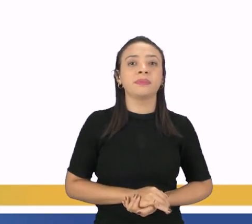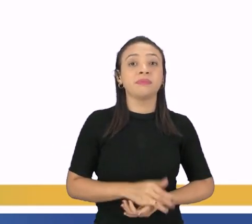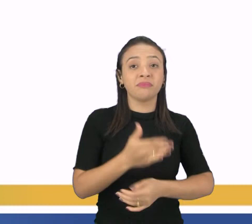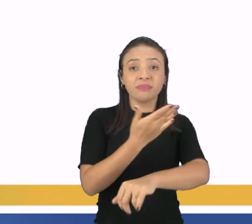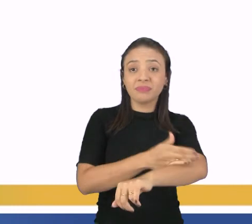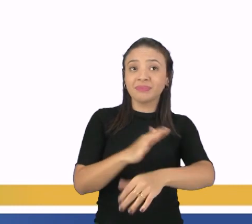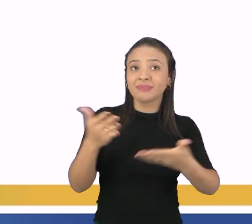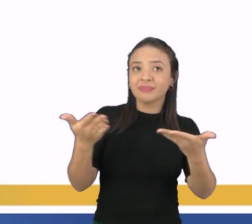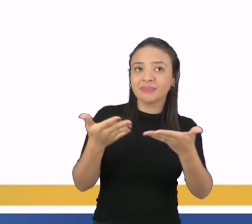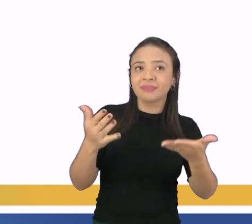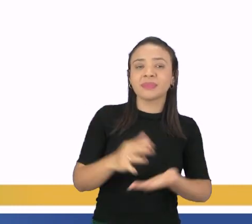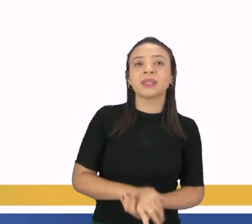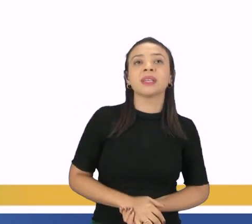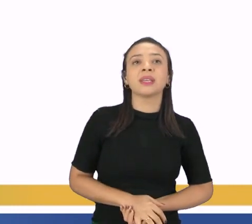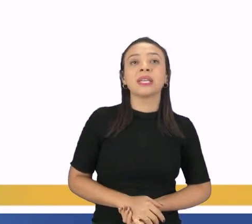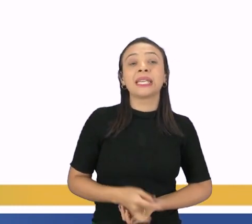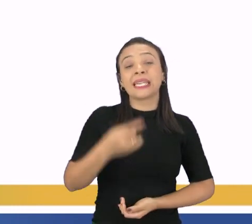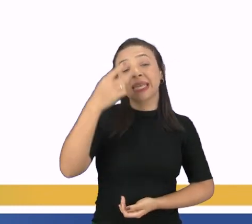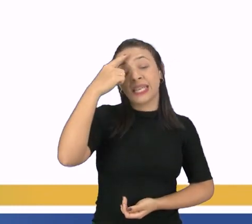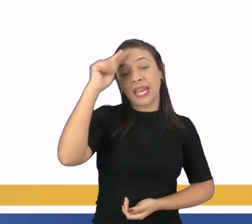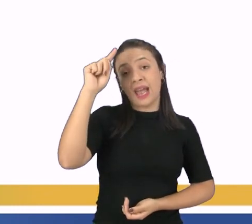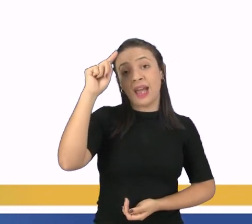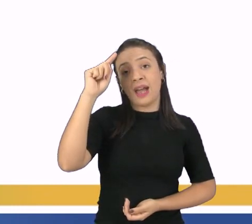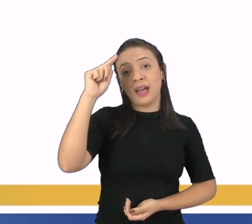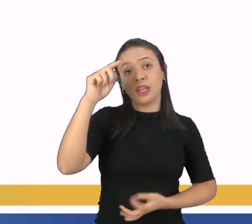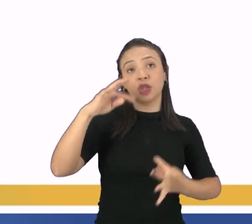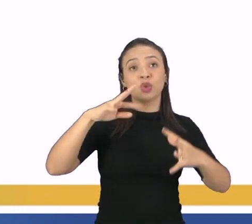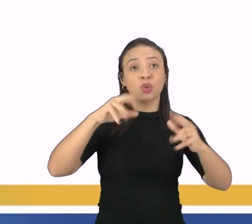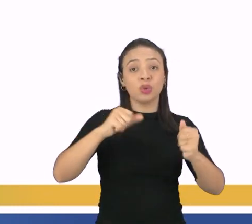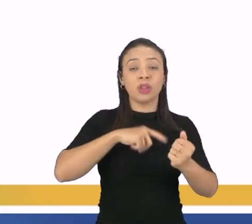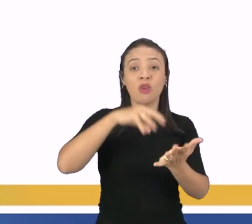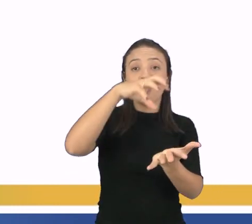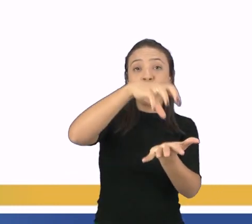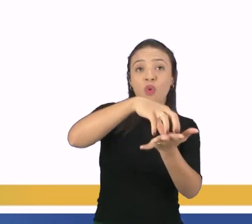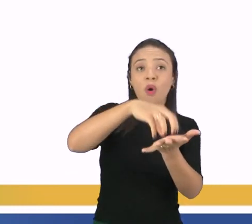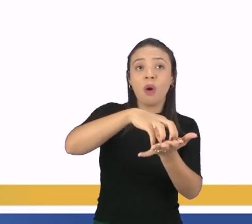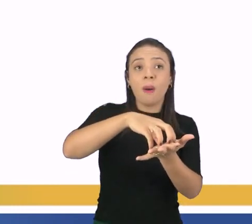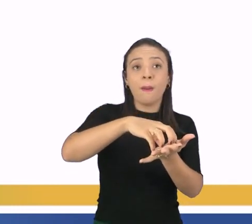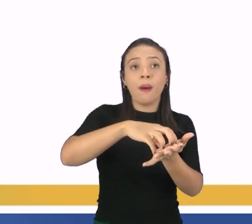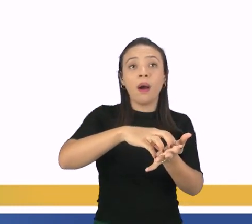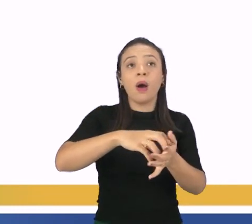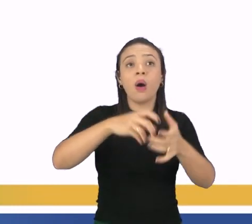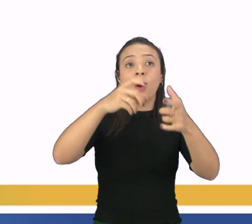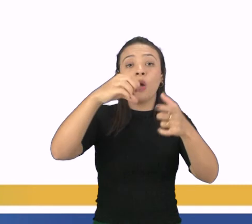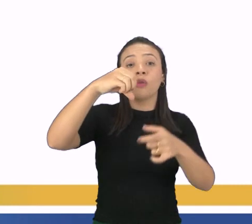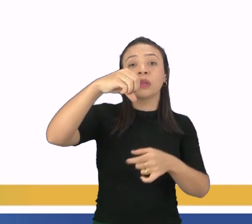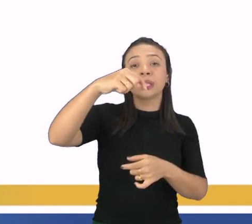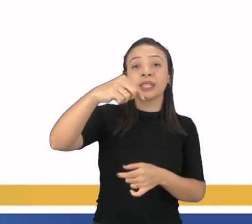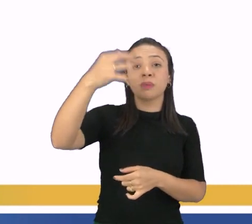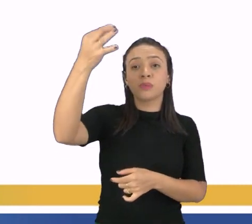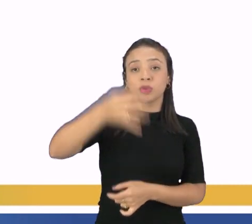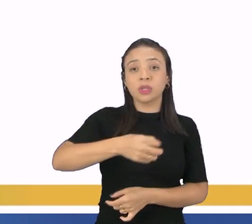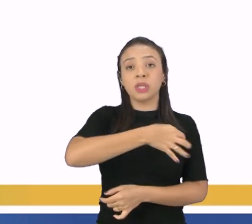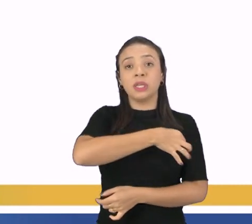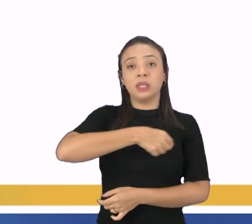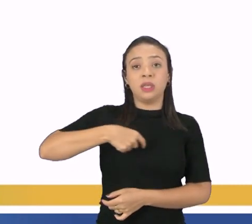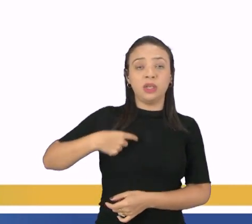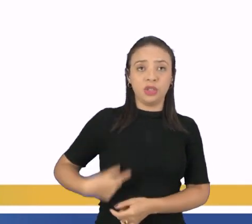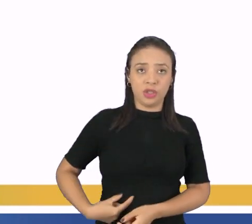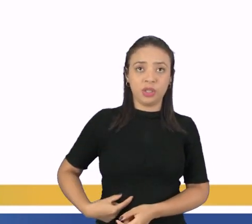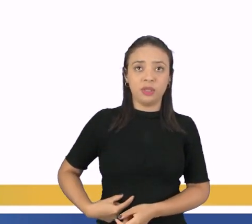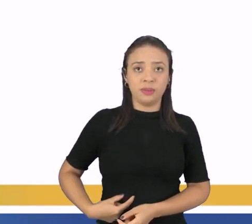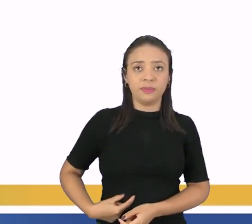exercitando a produção desses minerais está concentrada 97% da China que detém um terço